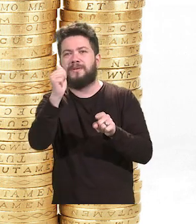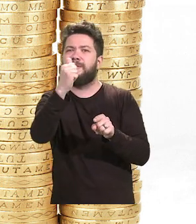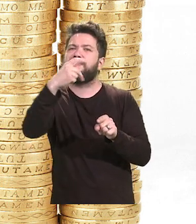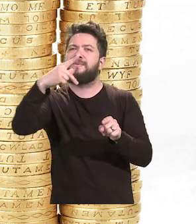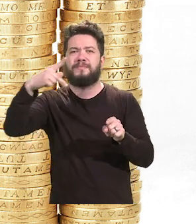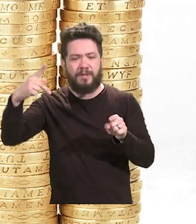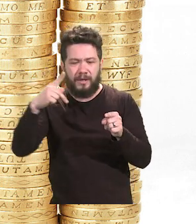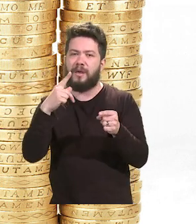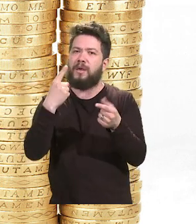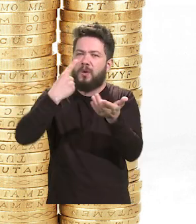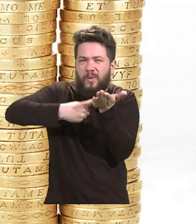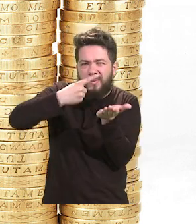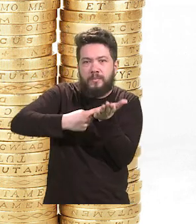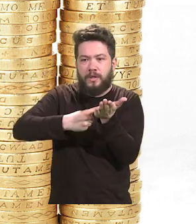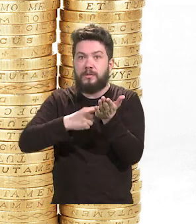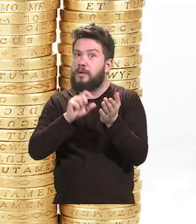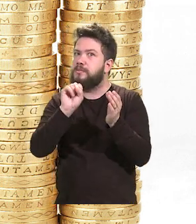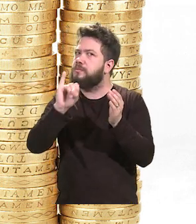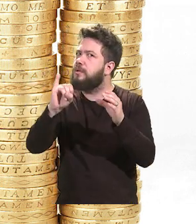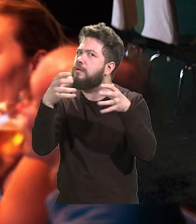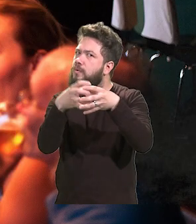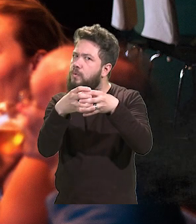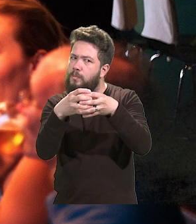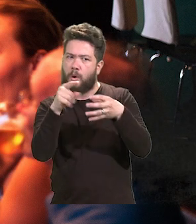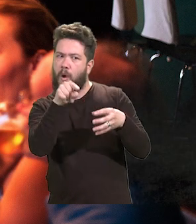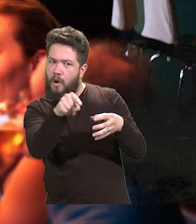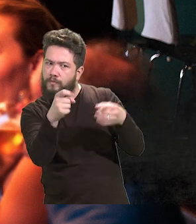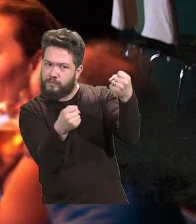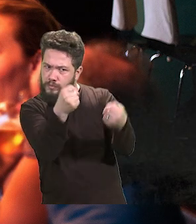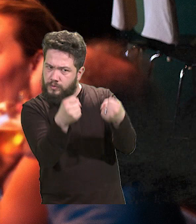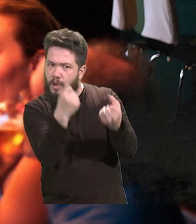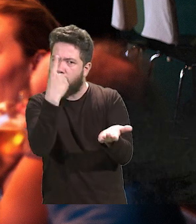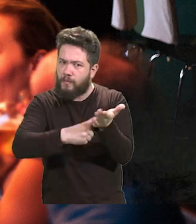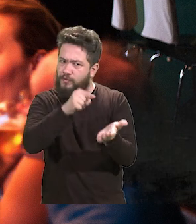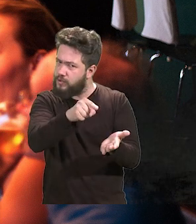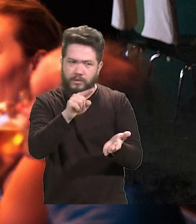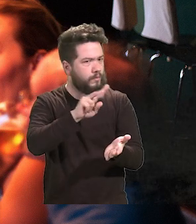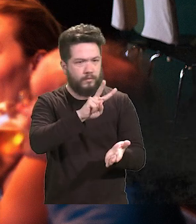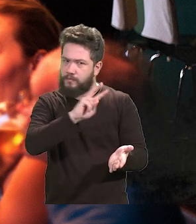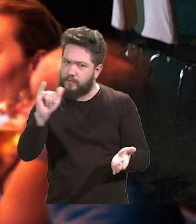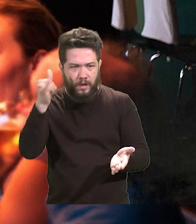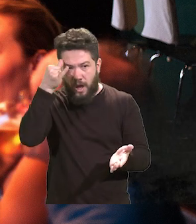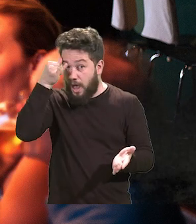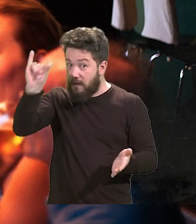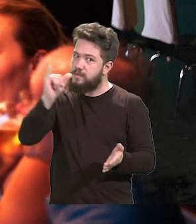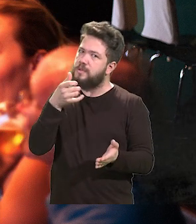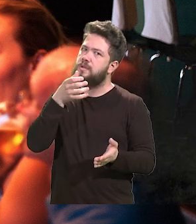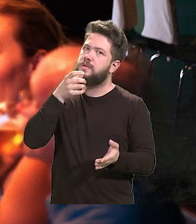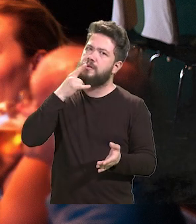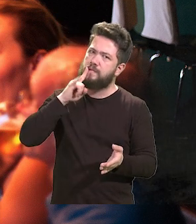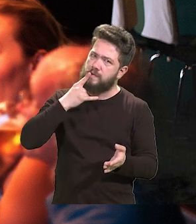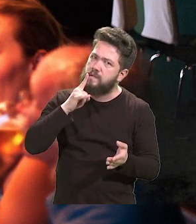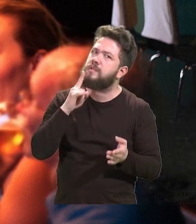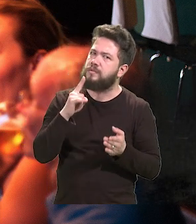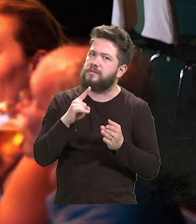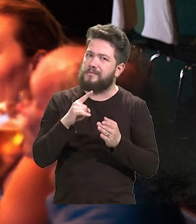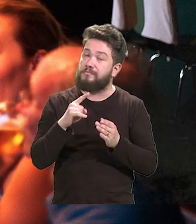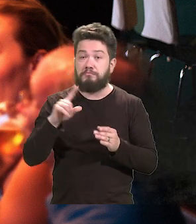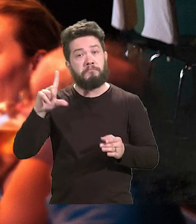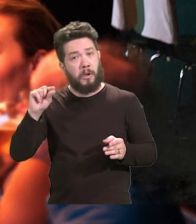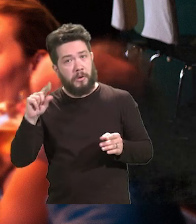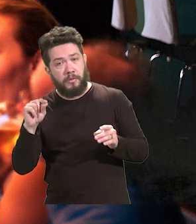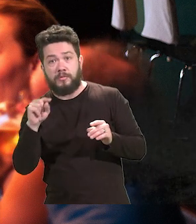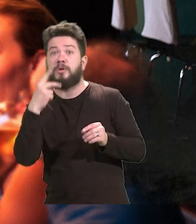opção mais barata. É a sua vida em jogo. Não importa se o motorista é seu pai, mãe, tio, tia,